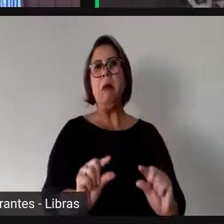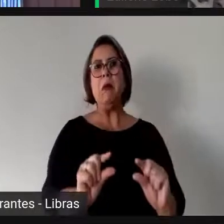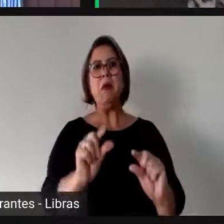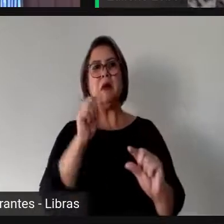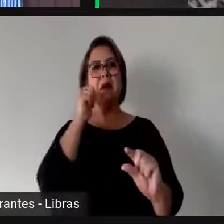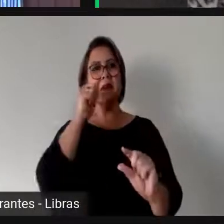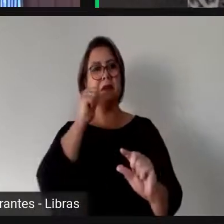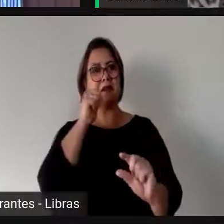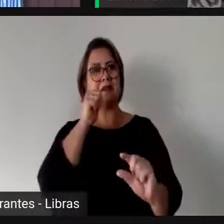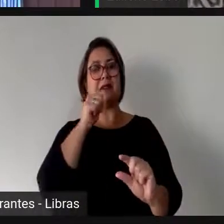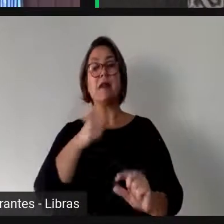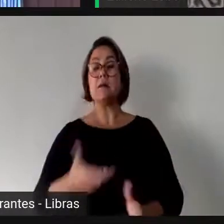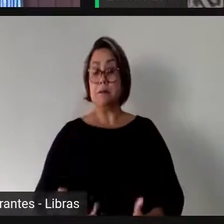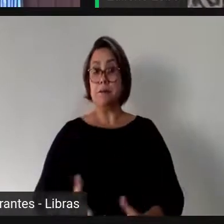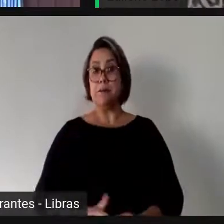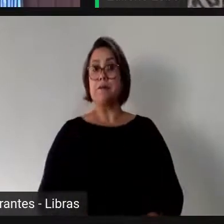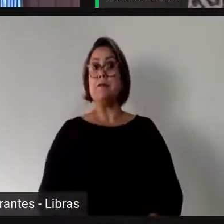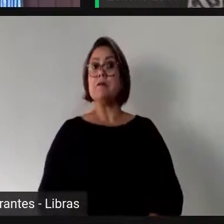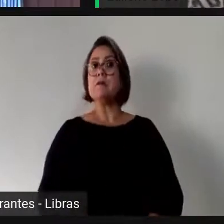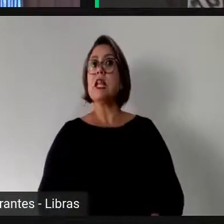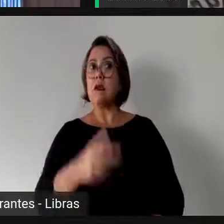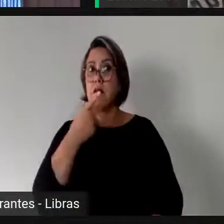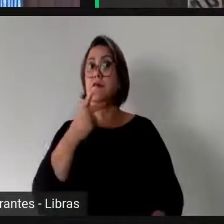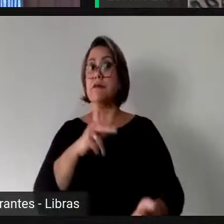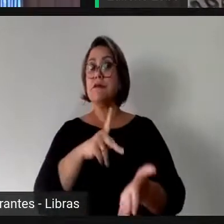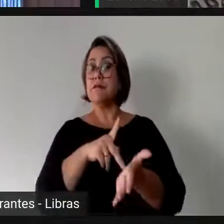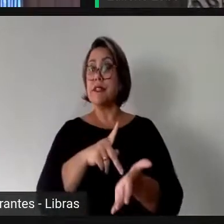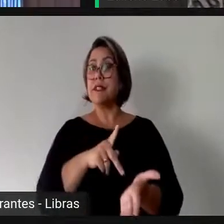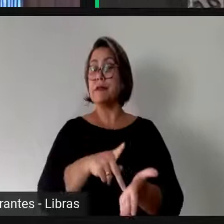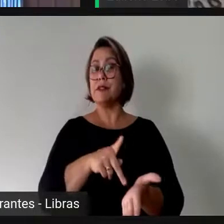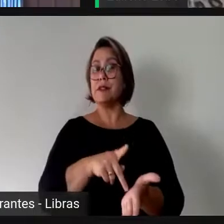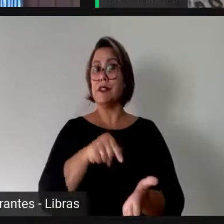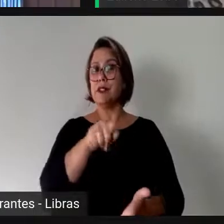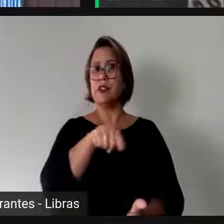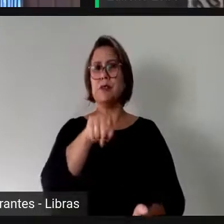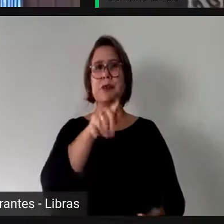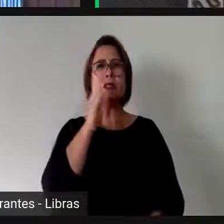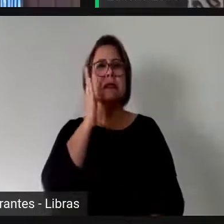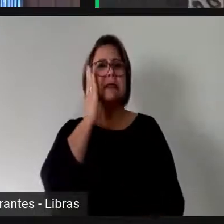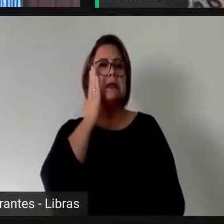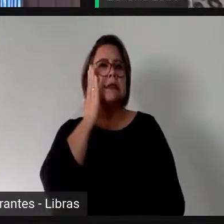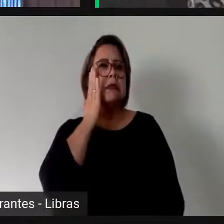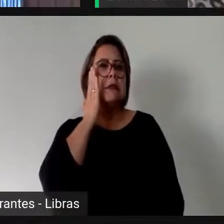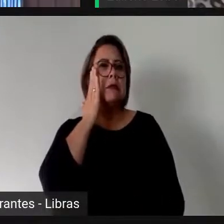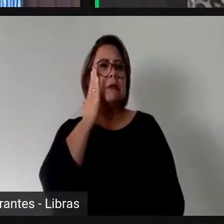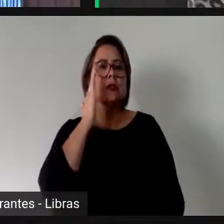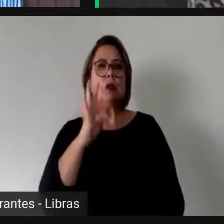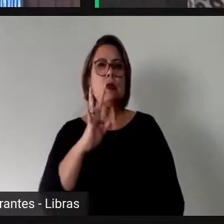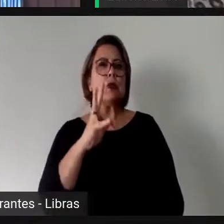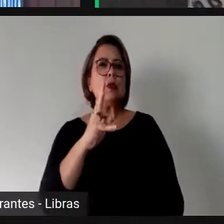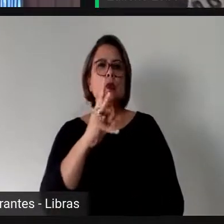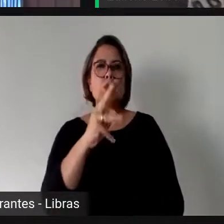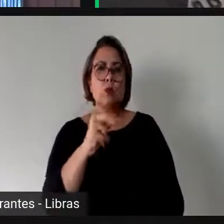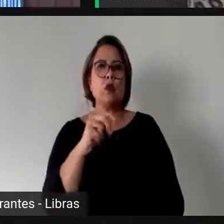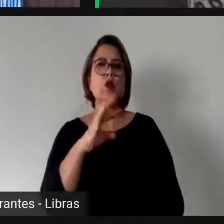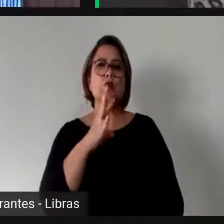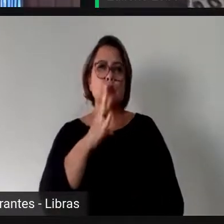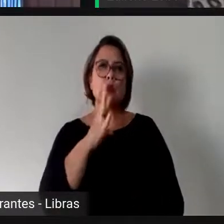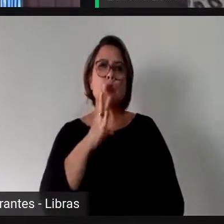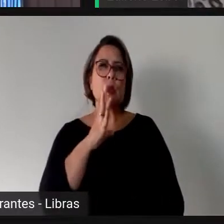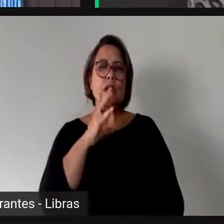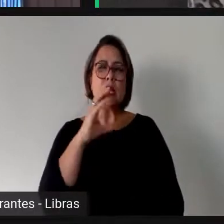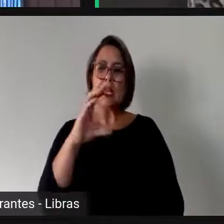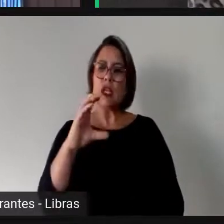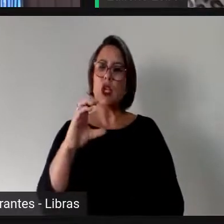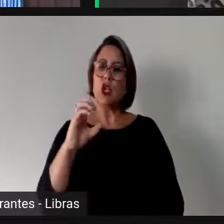que nós poderíamos dizer que com, já sabendo todas e todos, que há cotas, seja para o